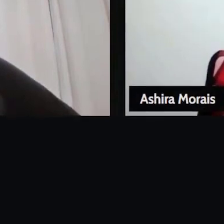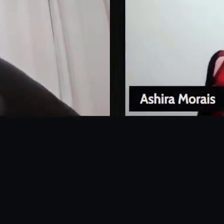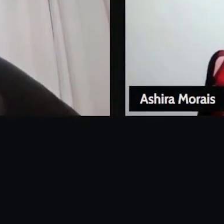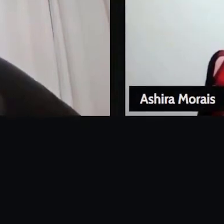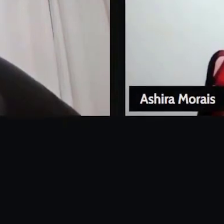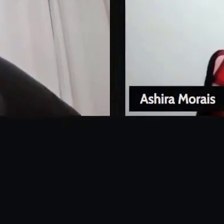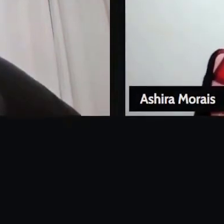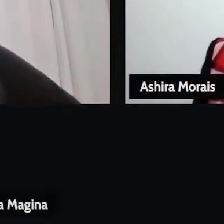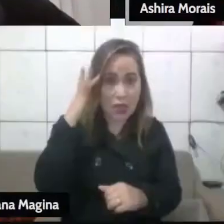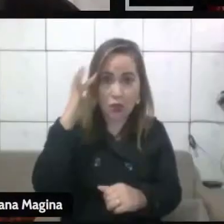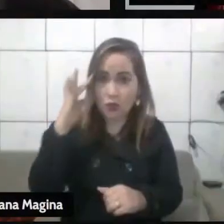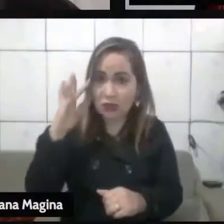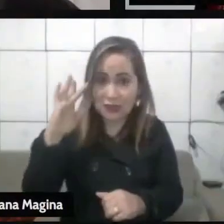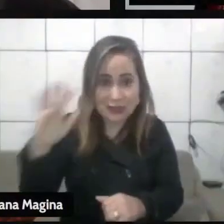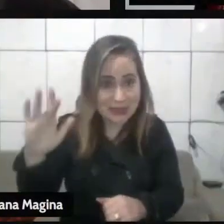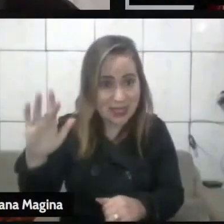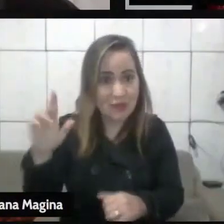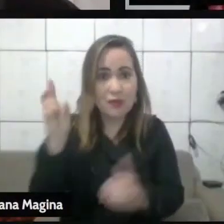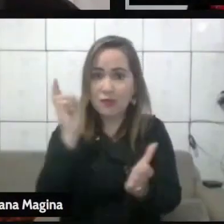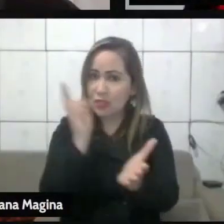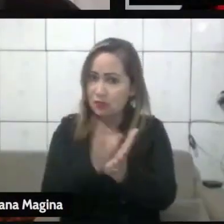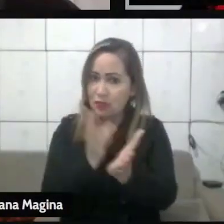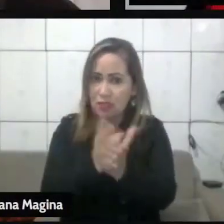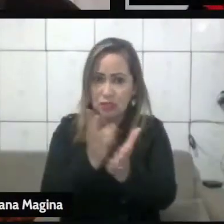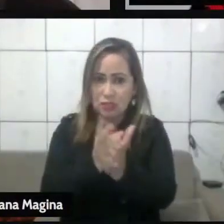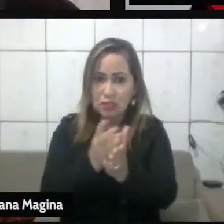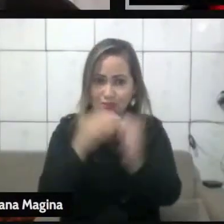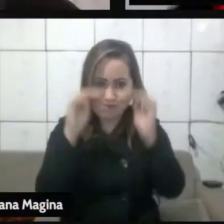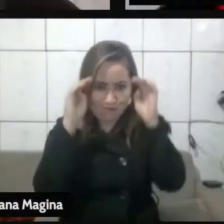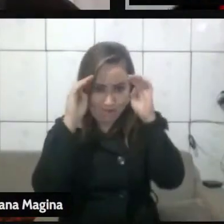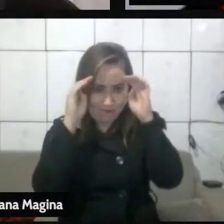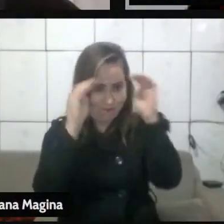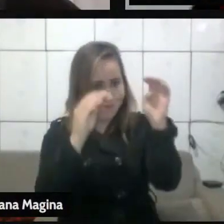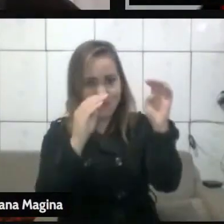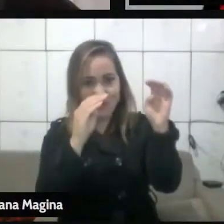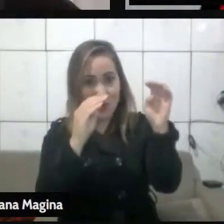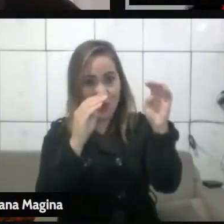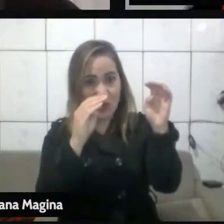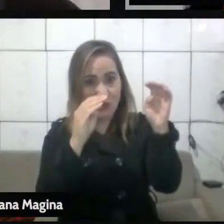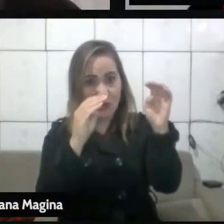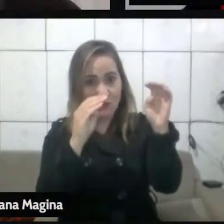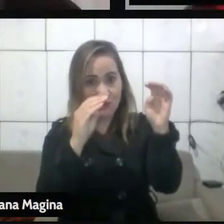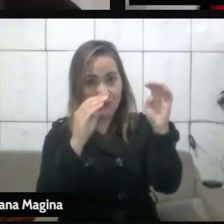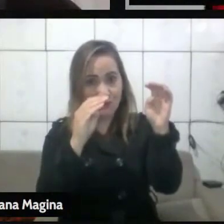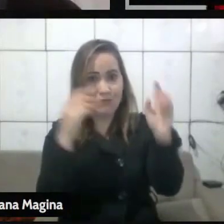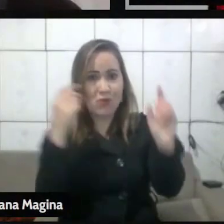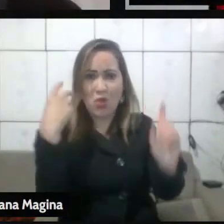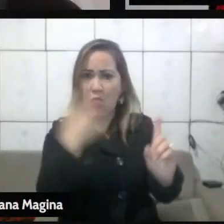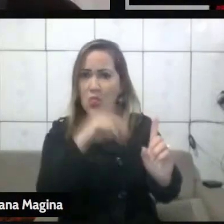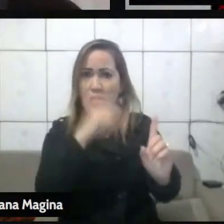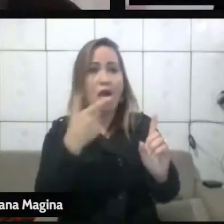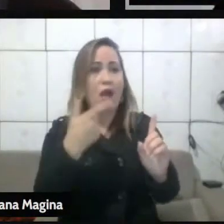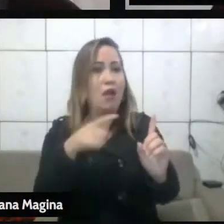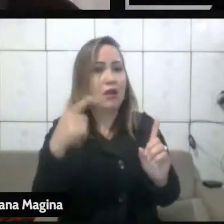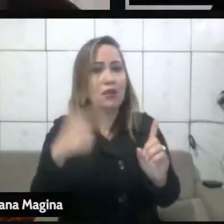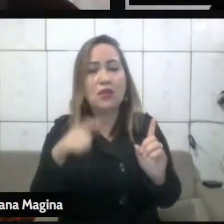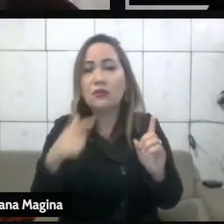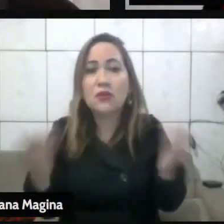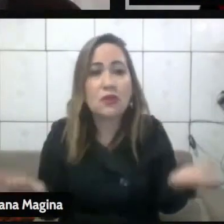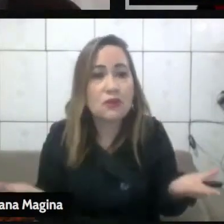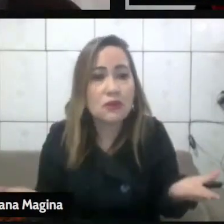e mesmo assim descumpre vai receber menos chibatada. Então o inferno de fogo é a